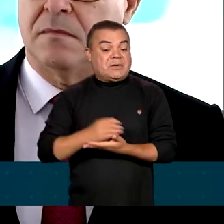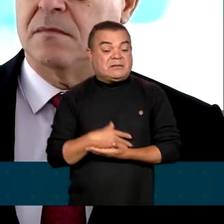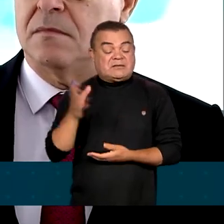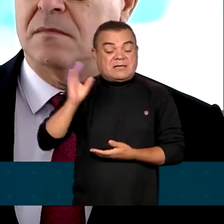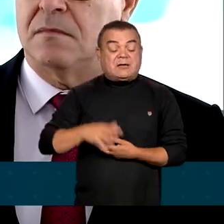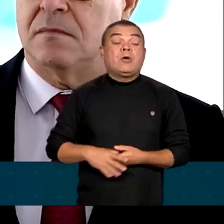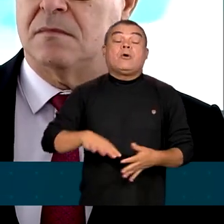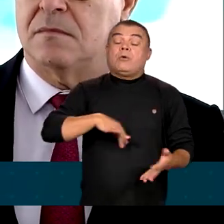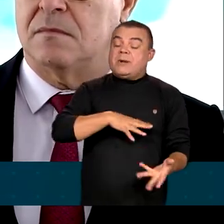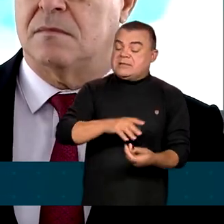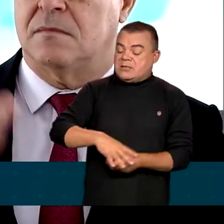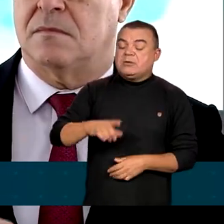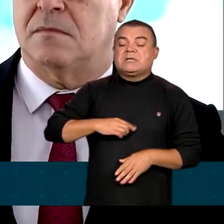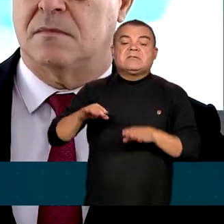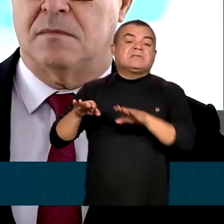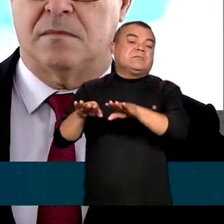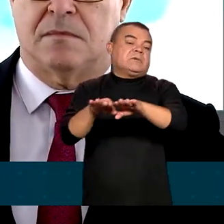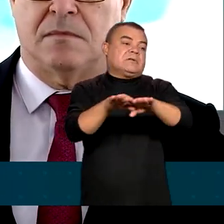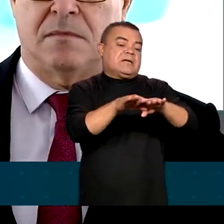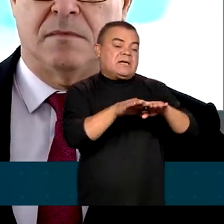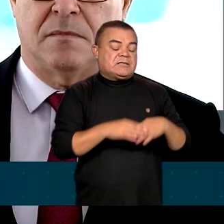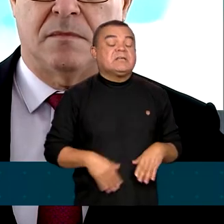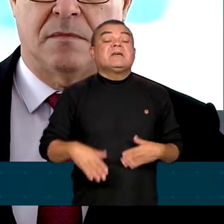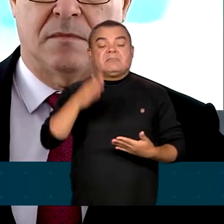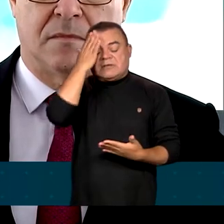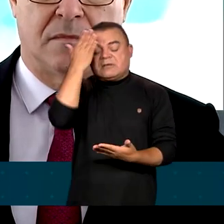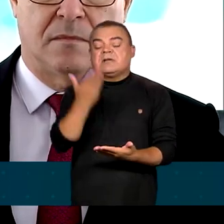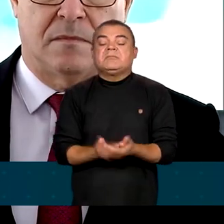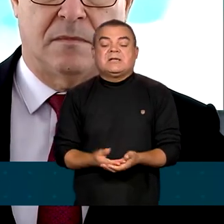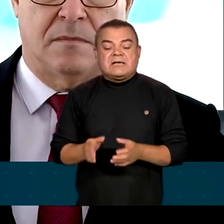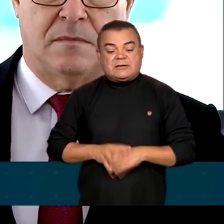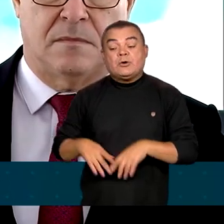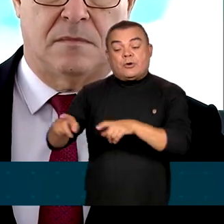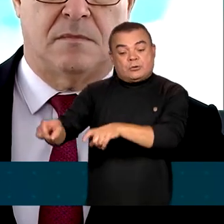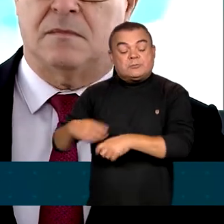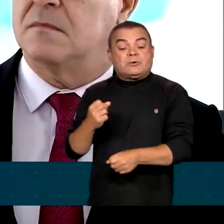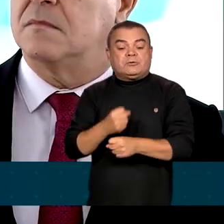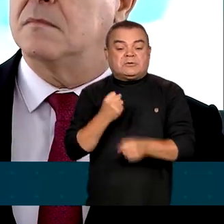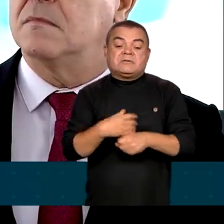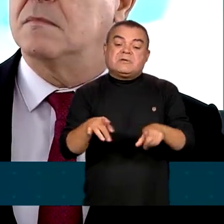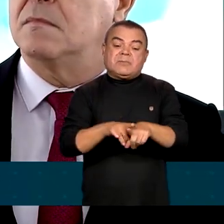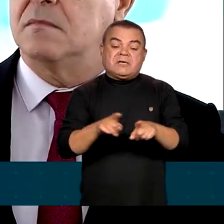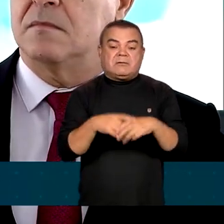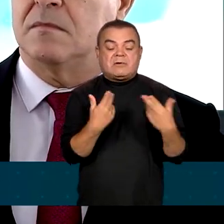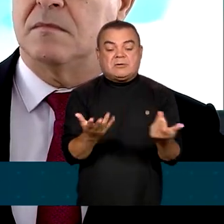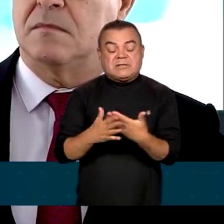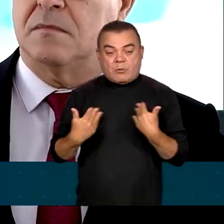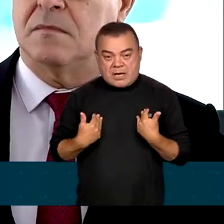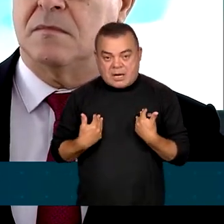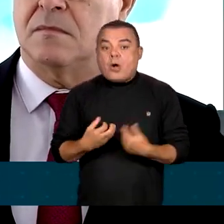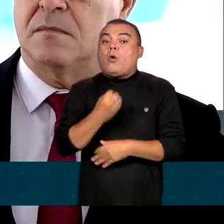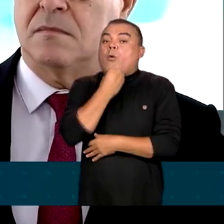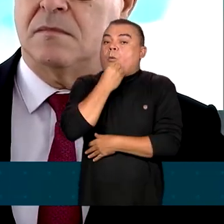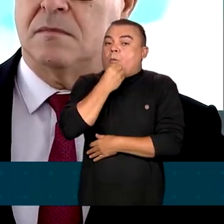estabilidade, os produtores têm credibilidade, os produtores têm estabilidade. Portanto, é um bom